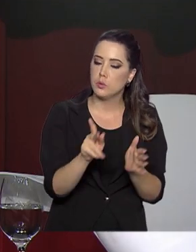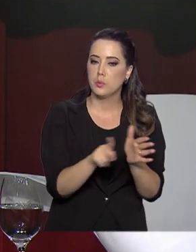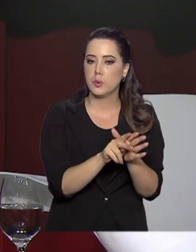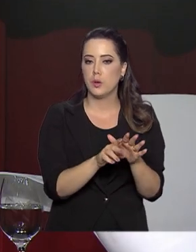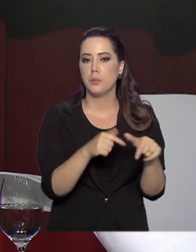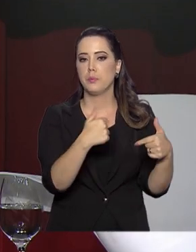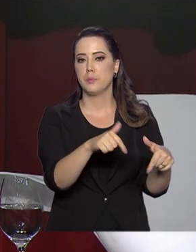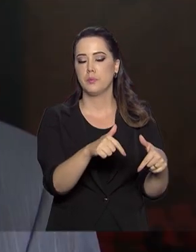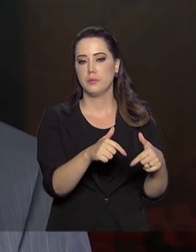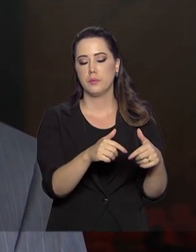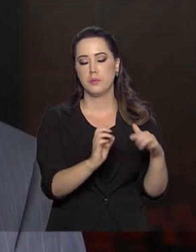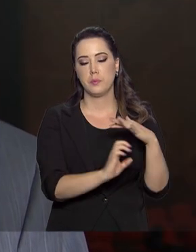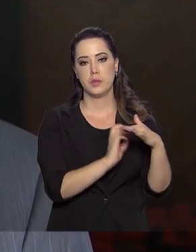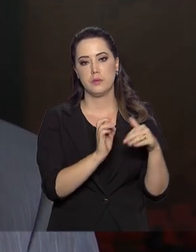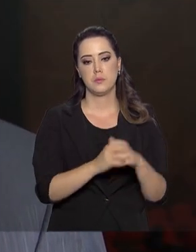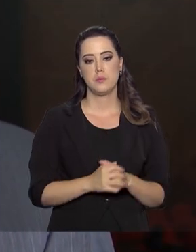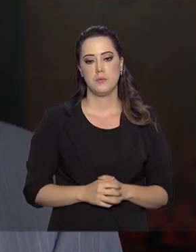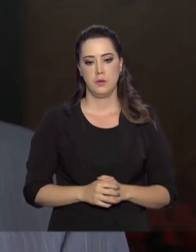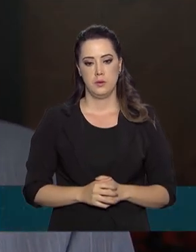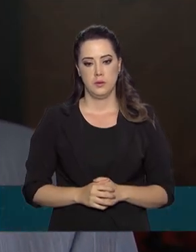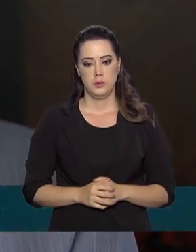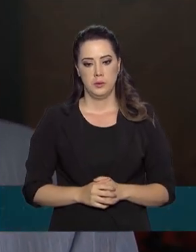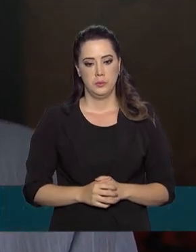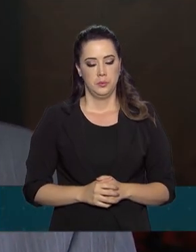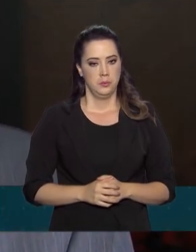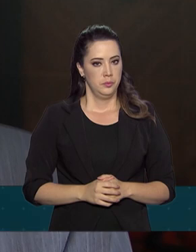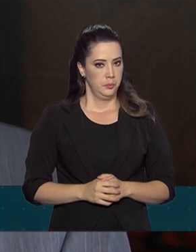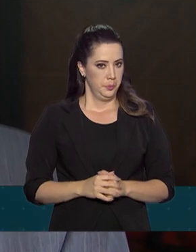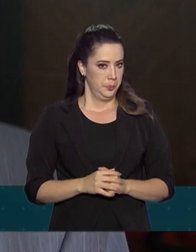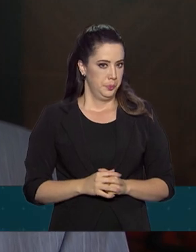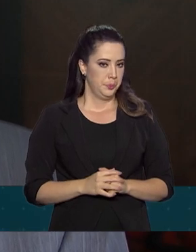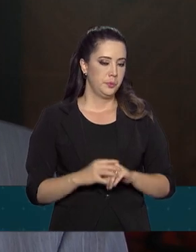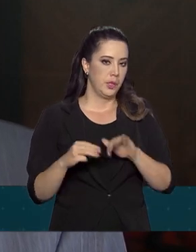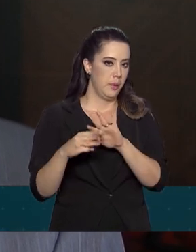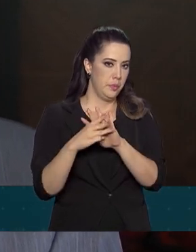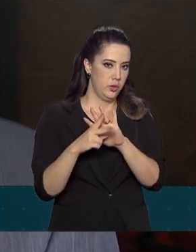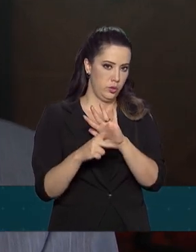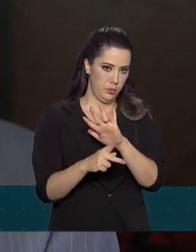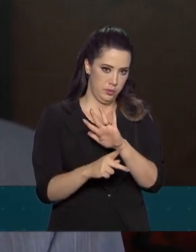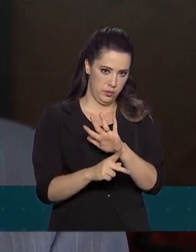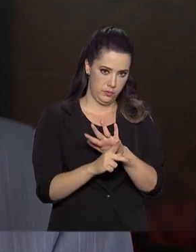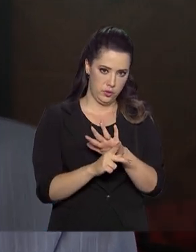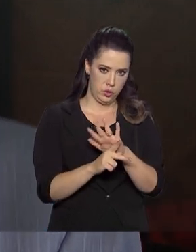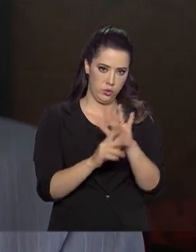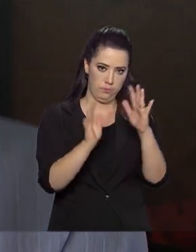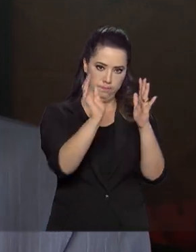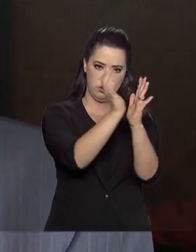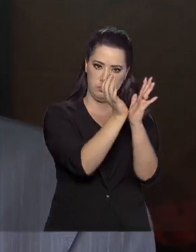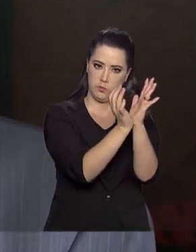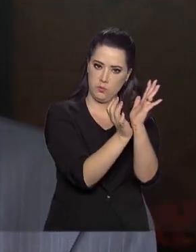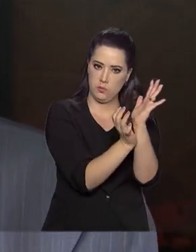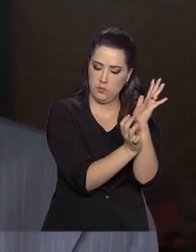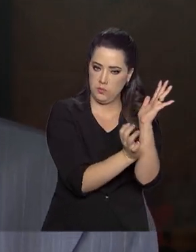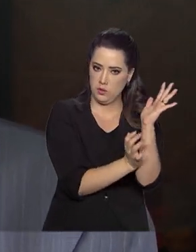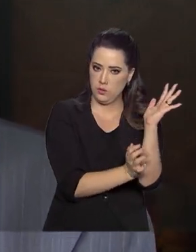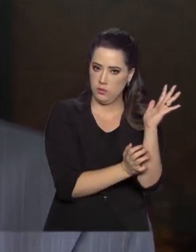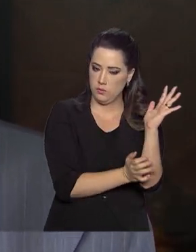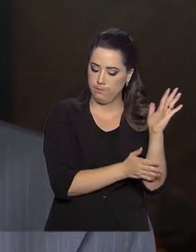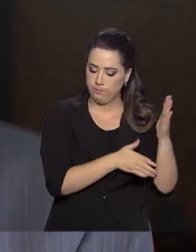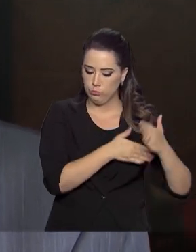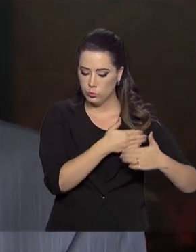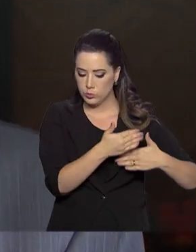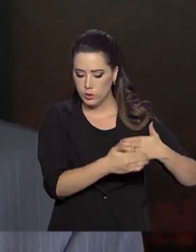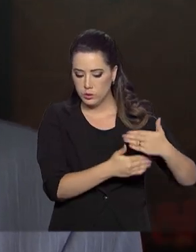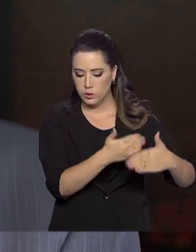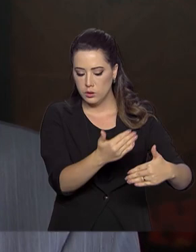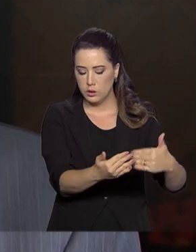próprios negócios. Essa medida provisória da desburocratização, ao ir fazendo efeito, a gente vai